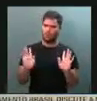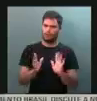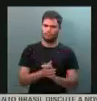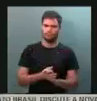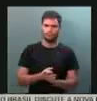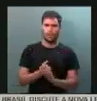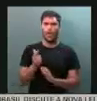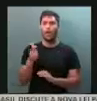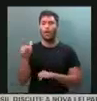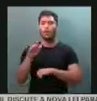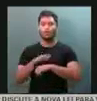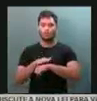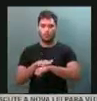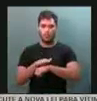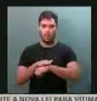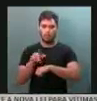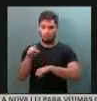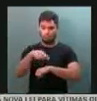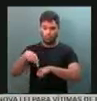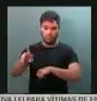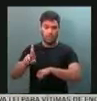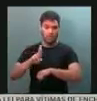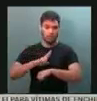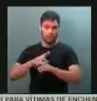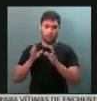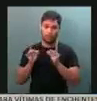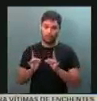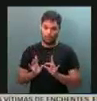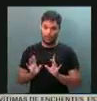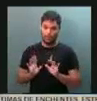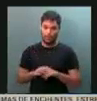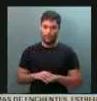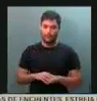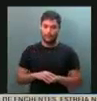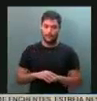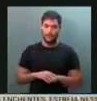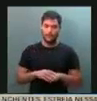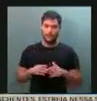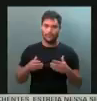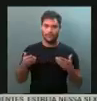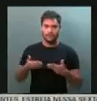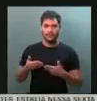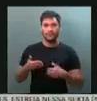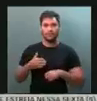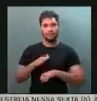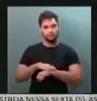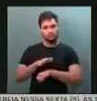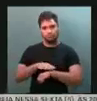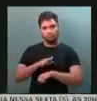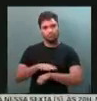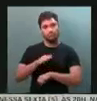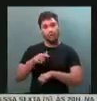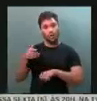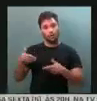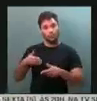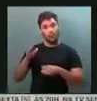em outra oportunidade ela poderá ser. Então, vivemos aqui hoje um momento especial.